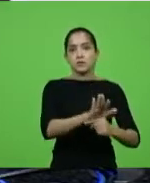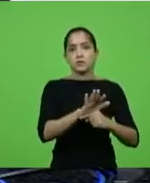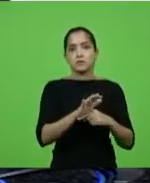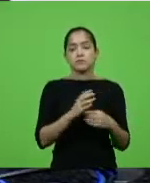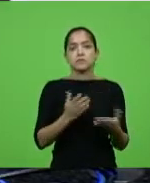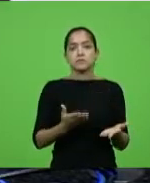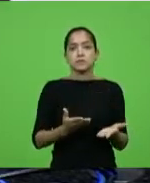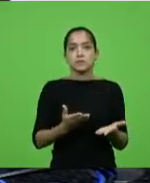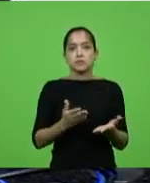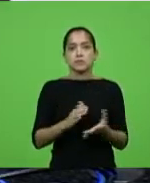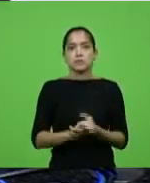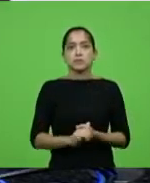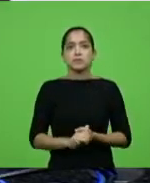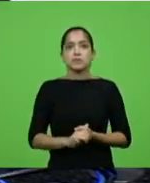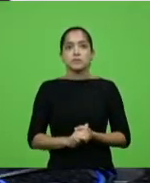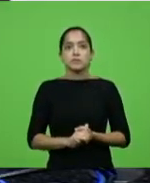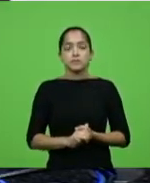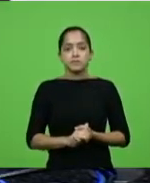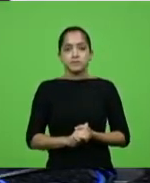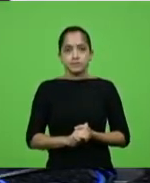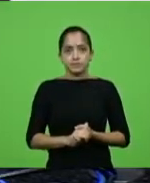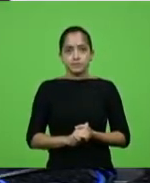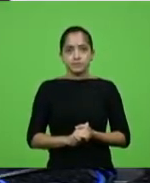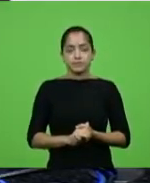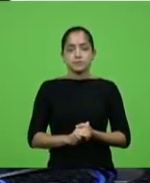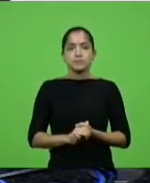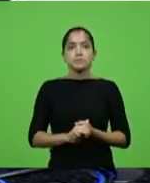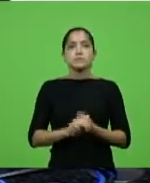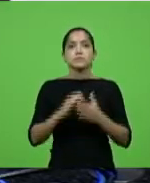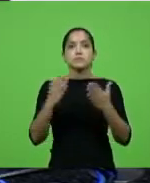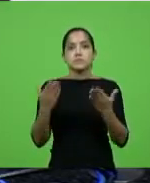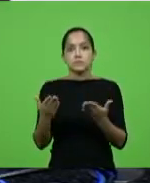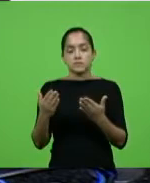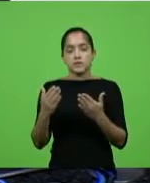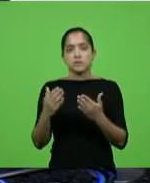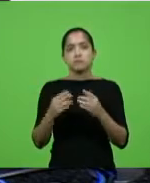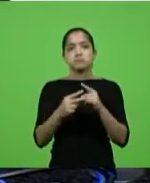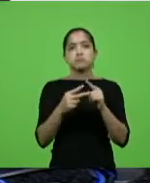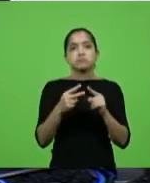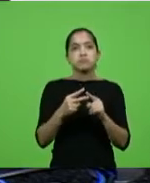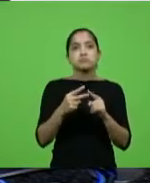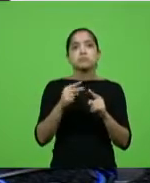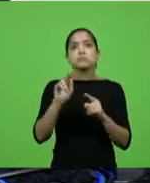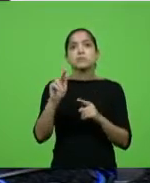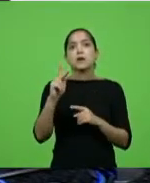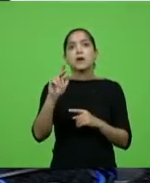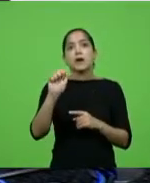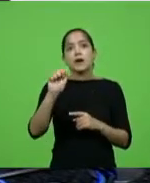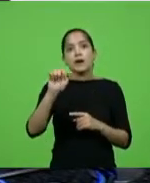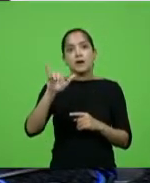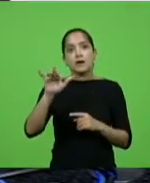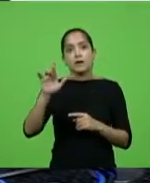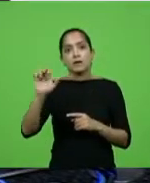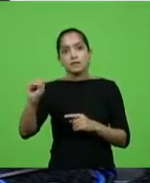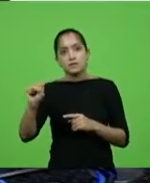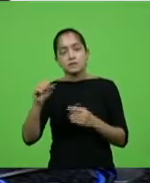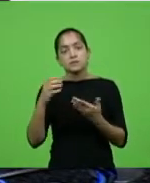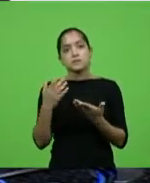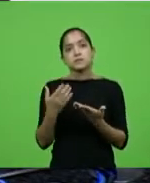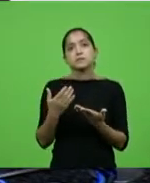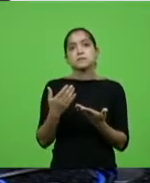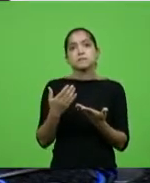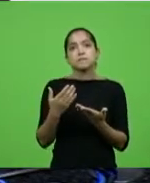O nosso saudoso Rantes, saudoso Dieter, saudoso Aires, o nosso